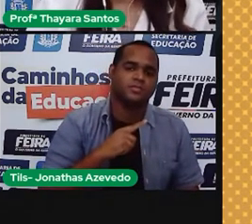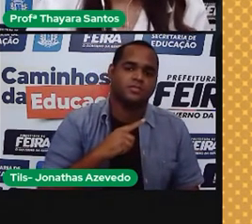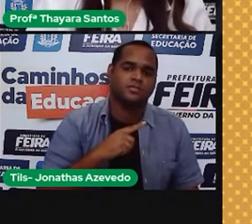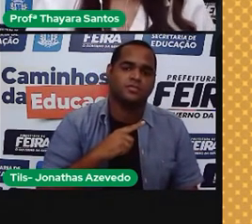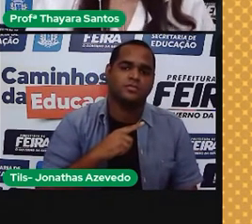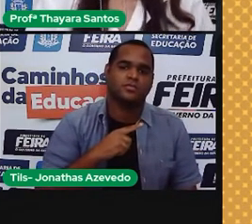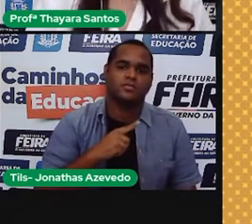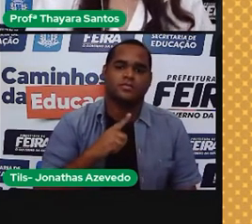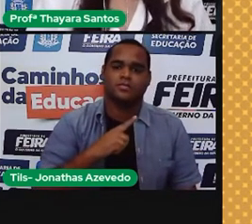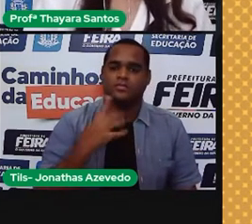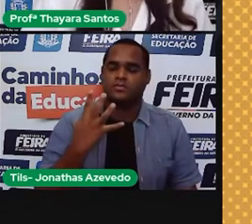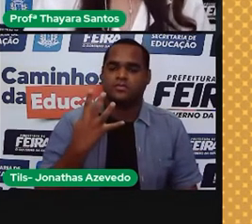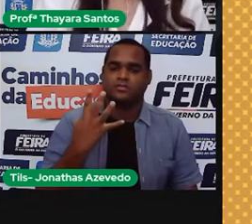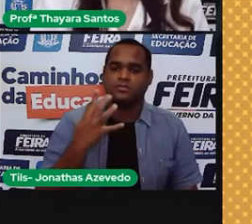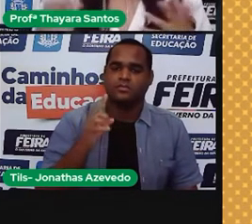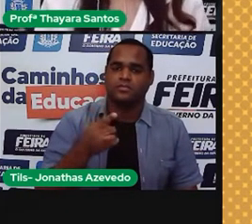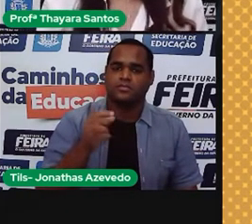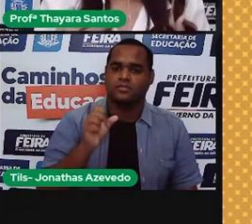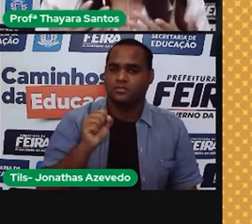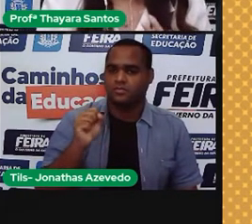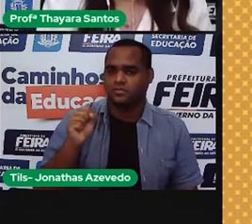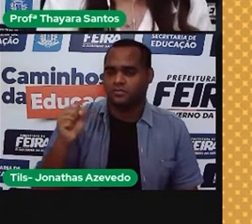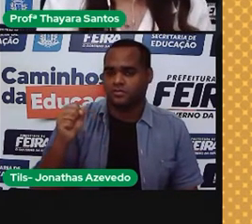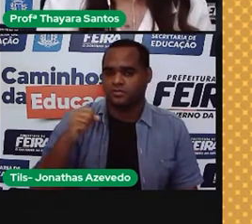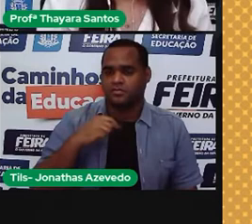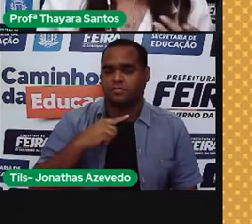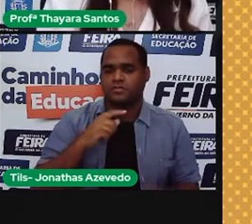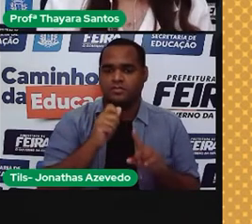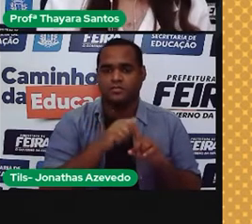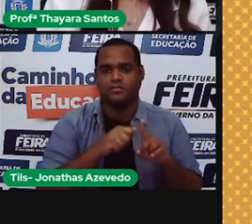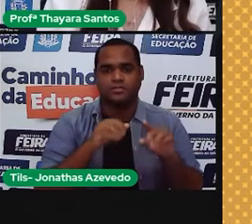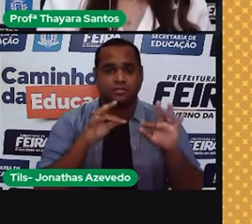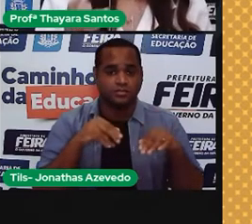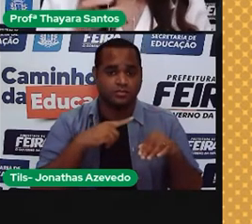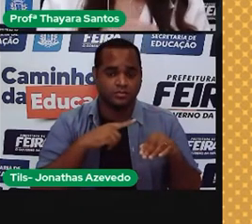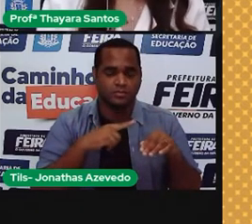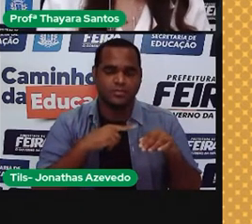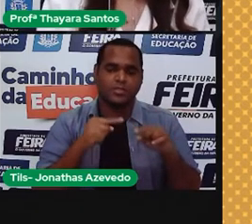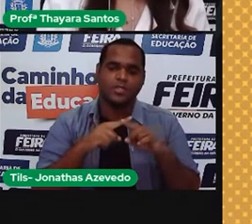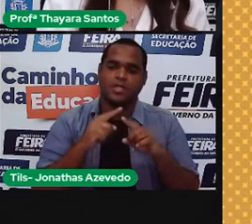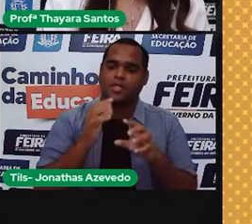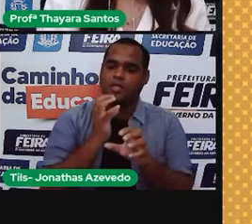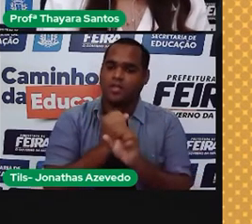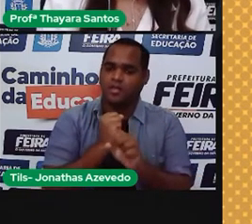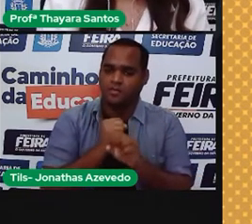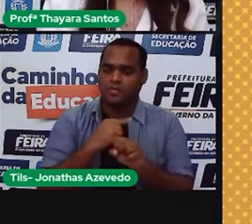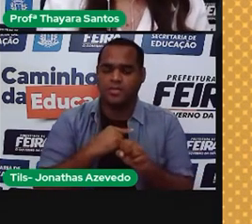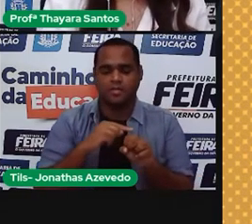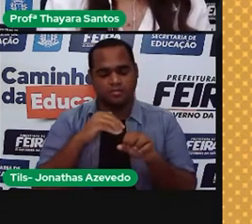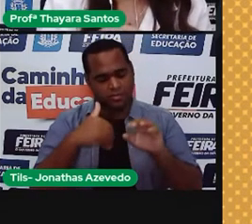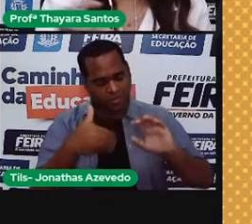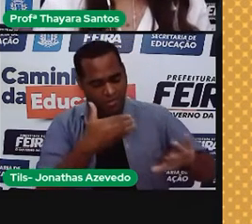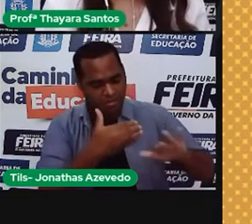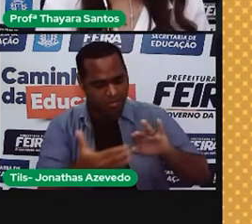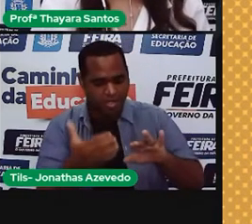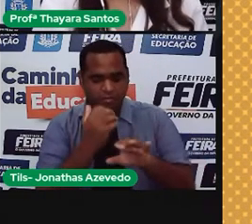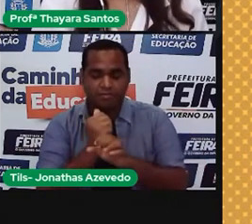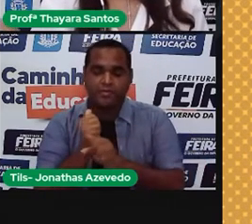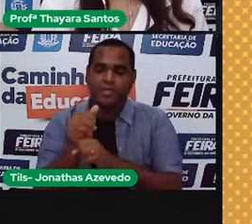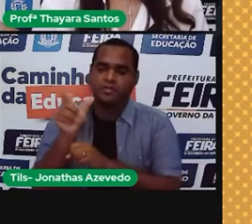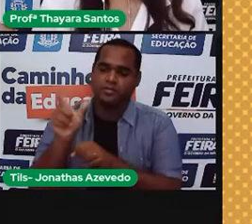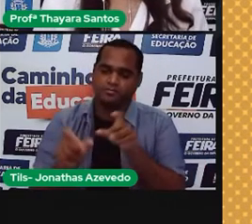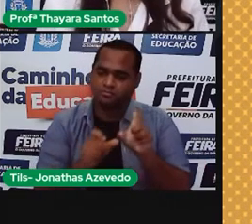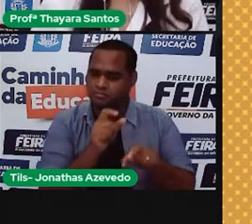consumo. E para achar o valor total que vai vir na minha conta, como é que eu faço? Eu tenho que calcular separadamente cada um dos equipamentos